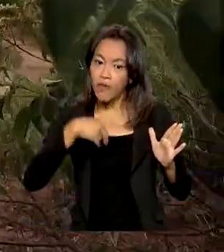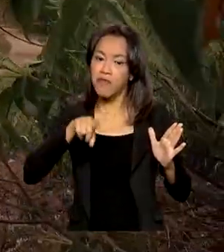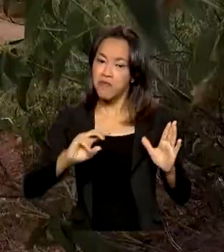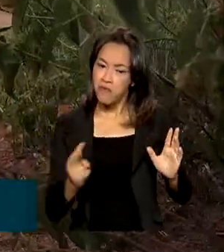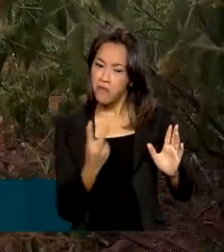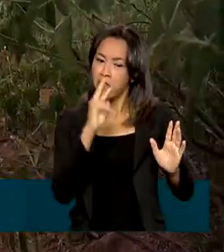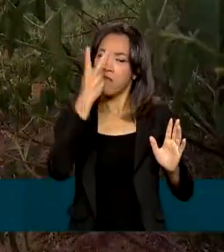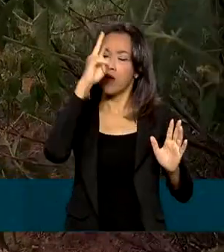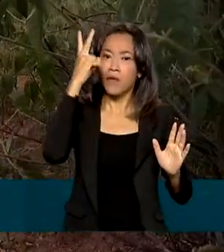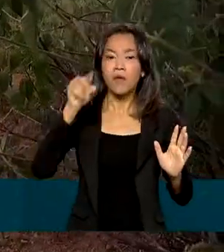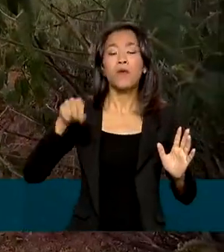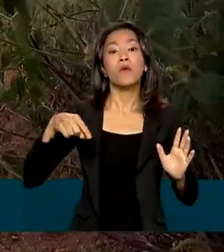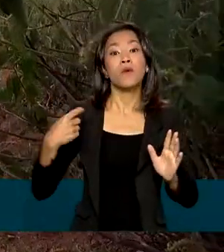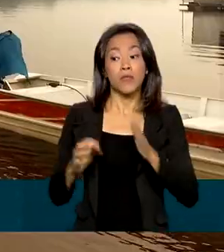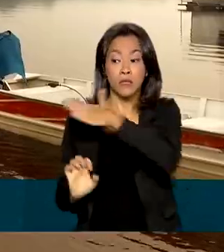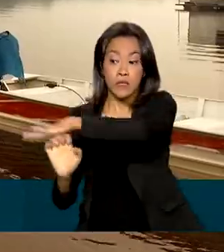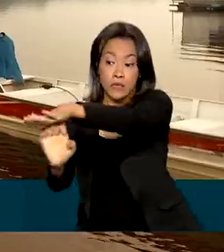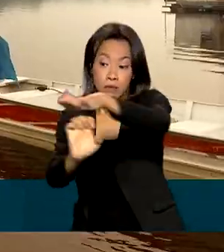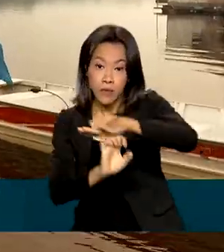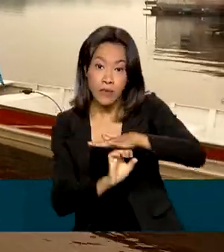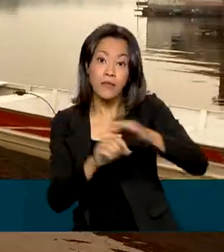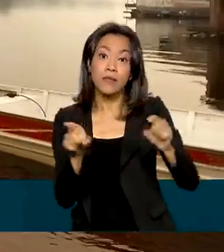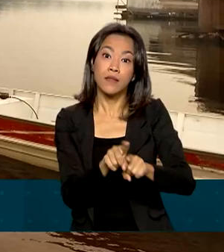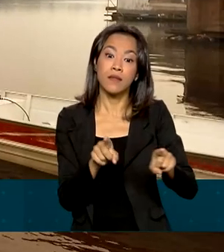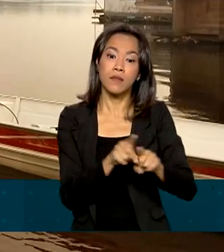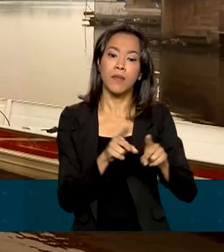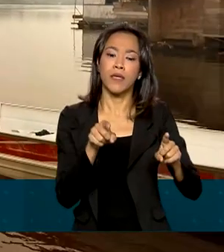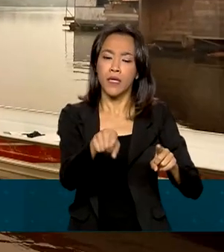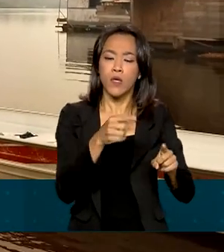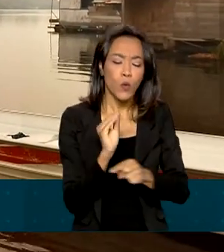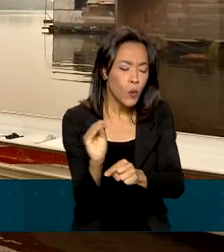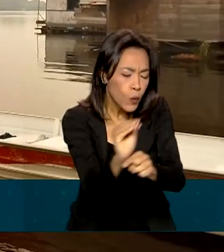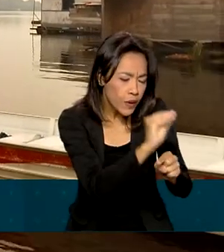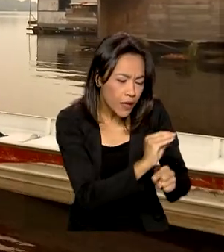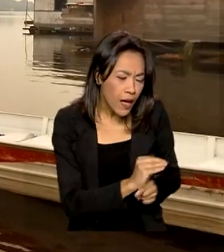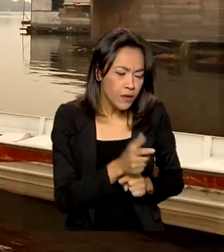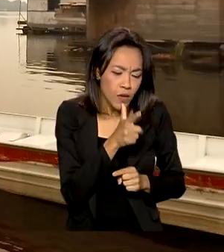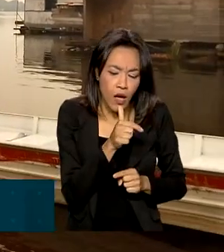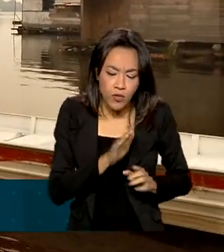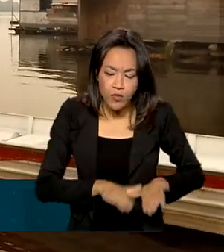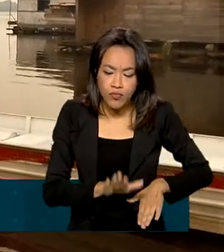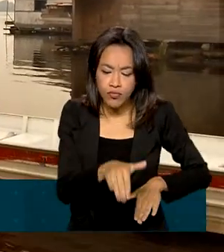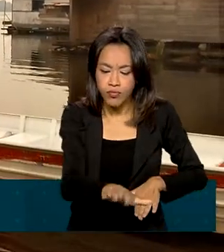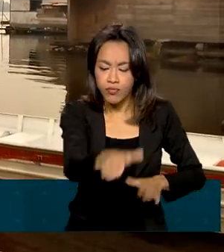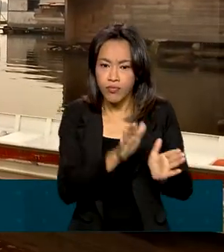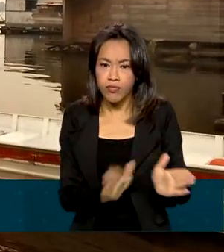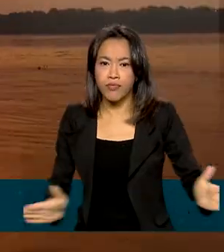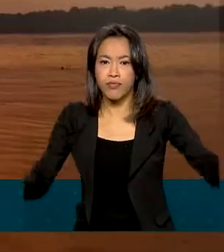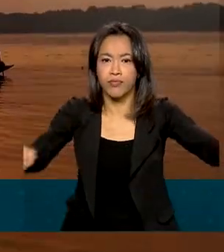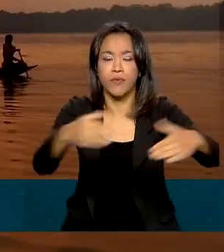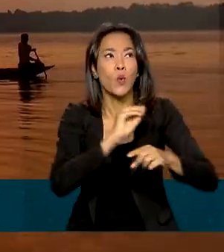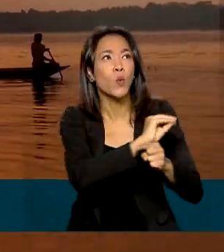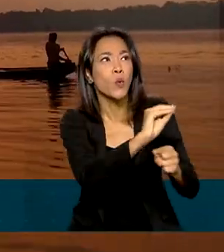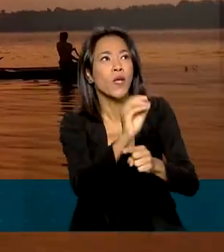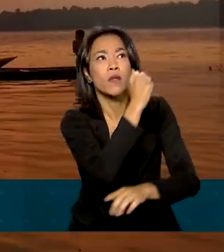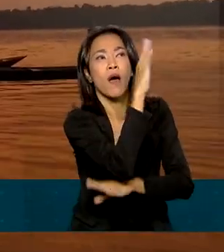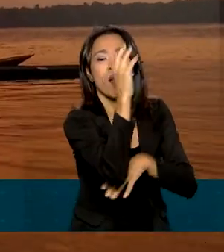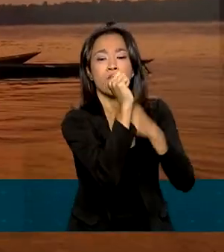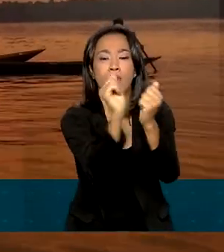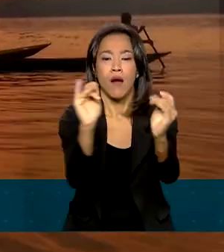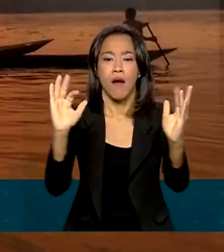ações da iniciativa privada com a revitalização das bacias hidrográficas, a recomposição de matas ciliares,